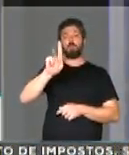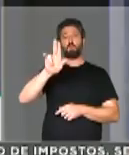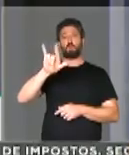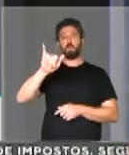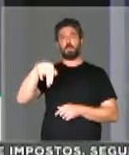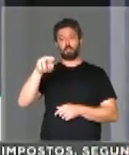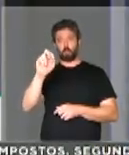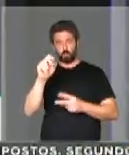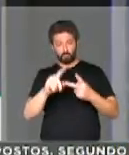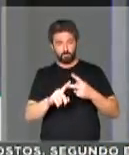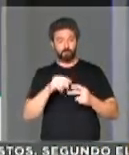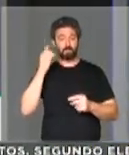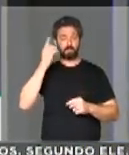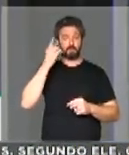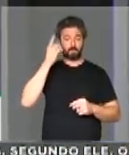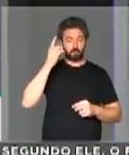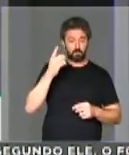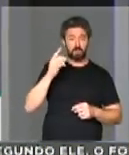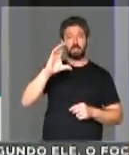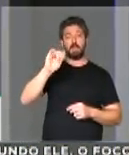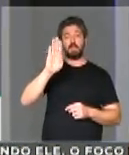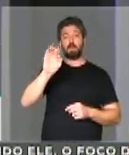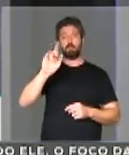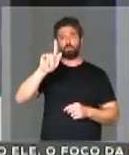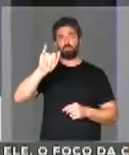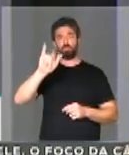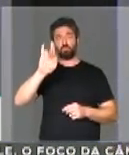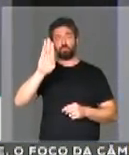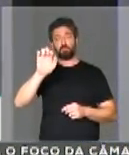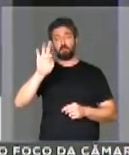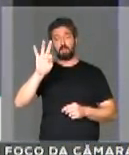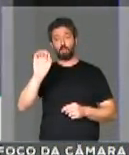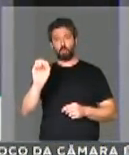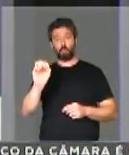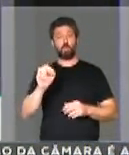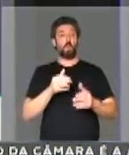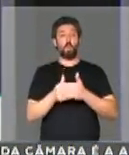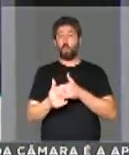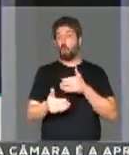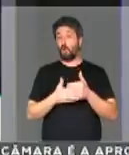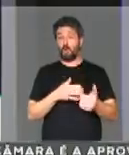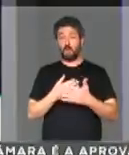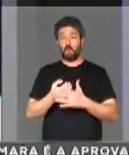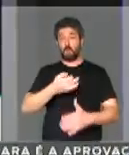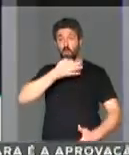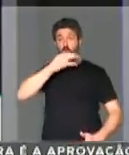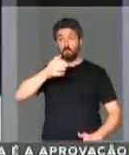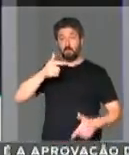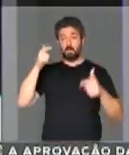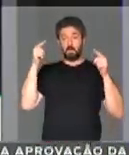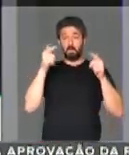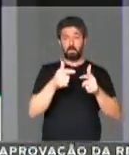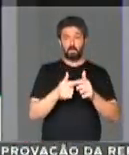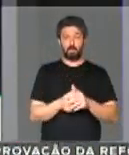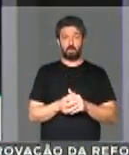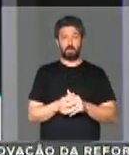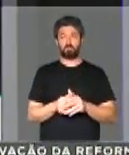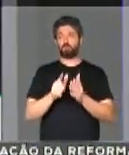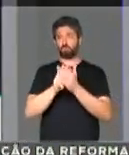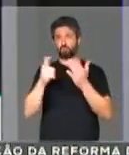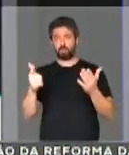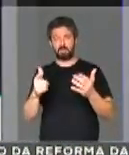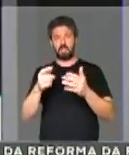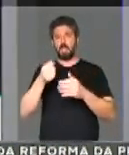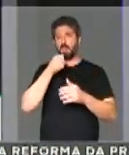o deputado estadual também Cabo Gilberto e qualquer um outro que se levante, sobretudo jornalistas do meu Estado.